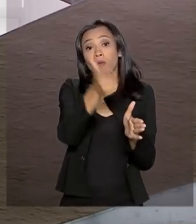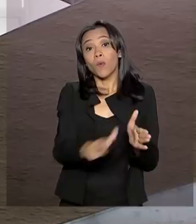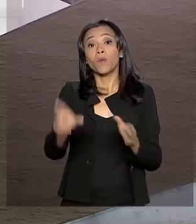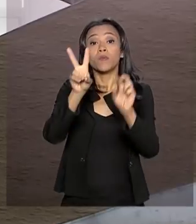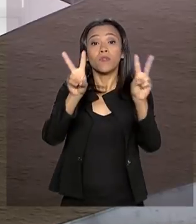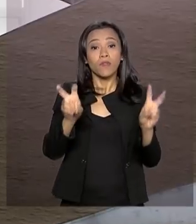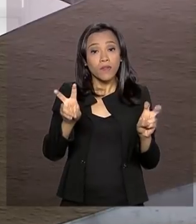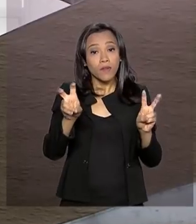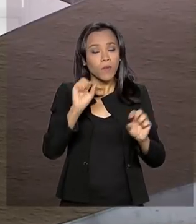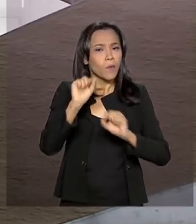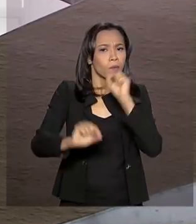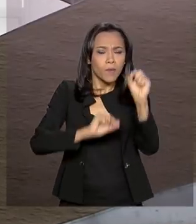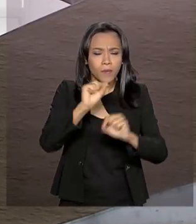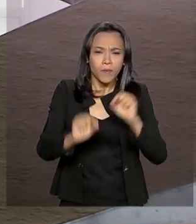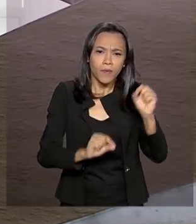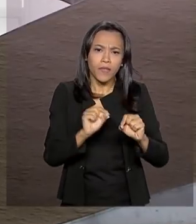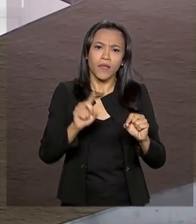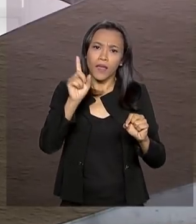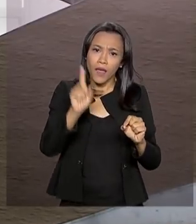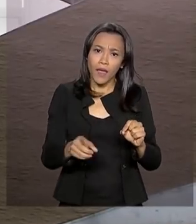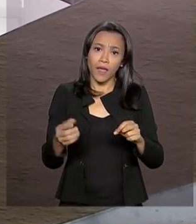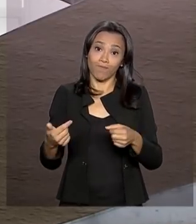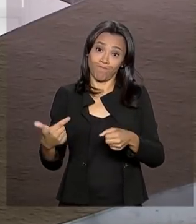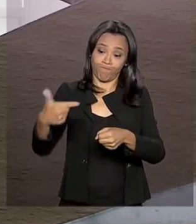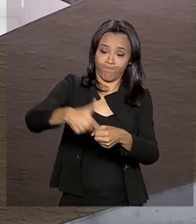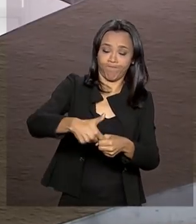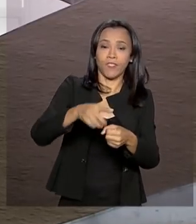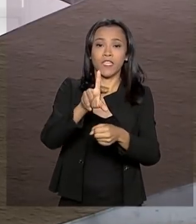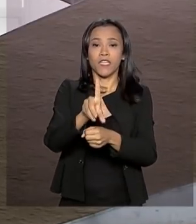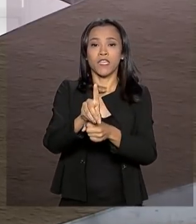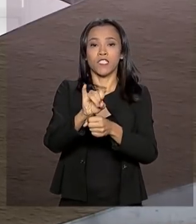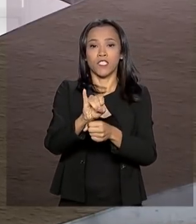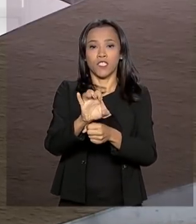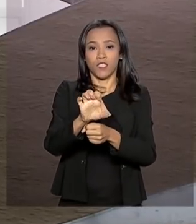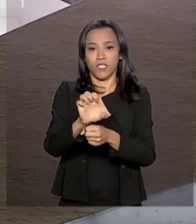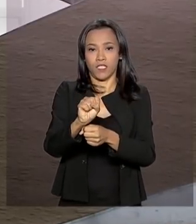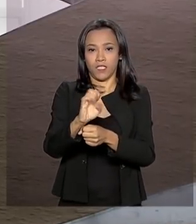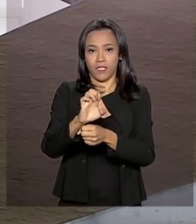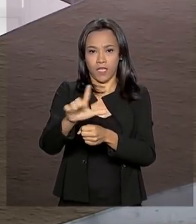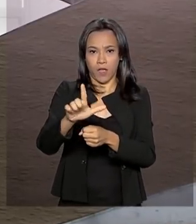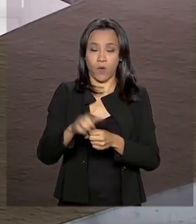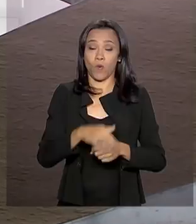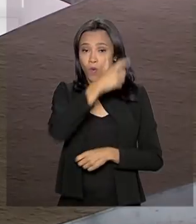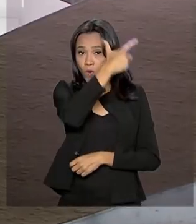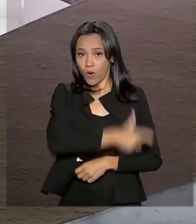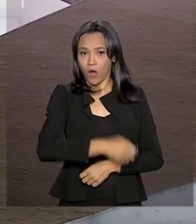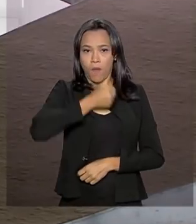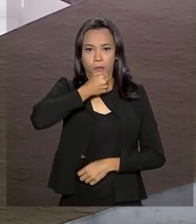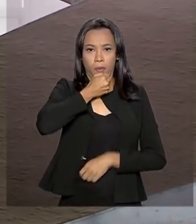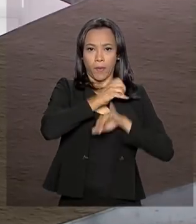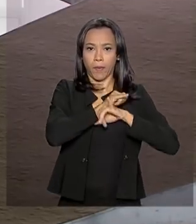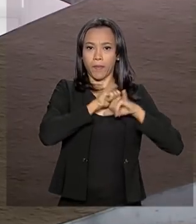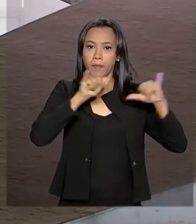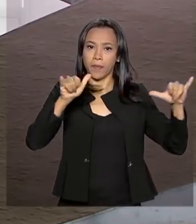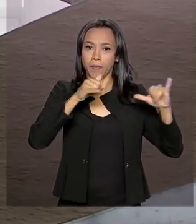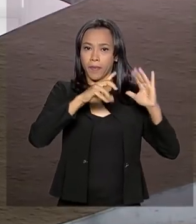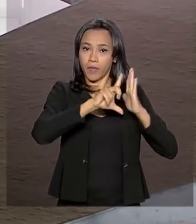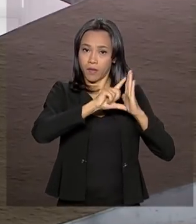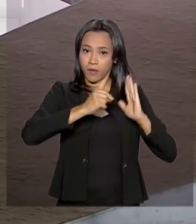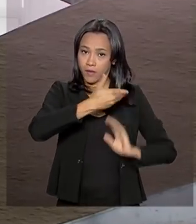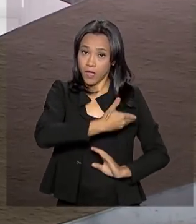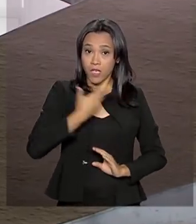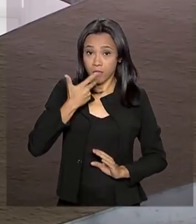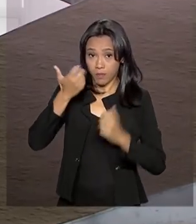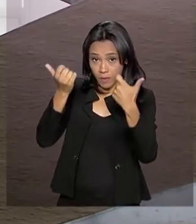assunto sobre a questão do diesel. O porta-voz da Presidência da República, Otávio Rego Barros, explicou que o